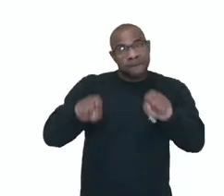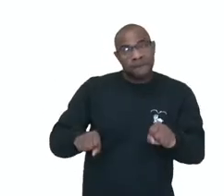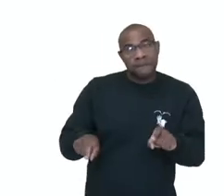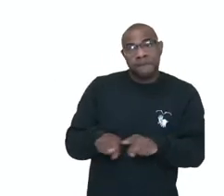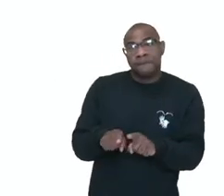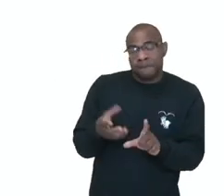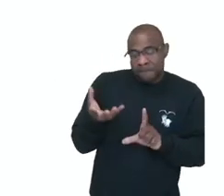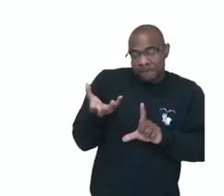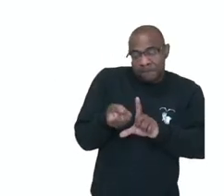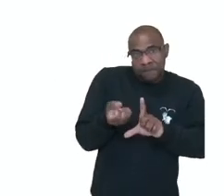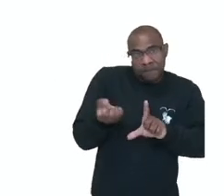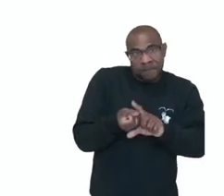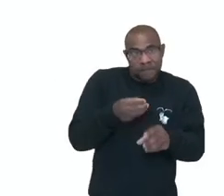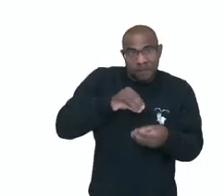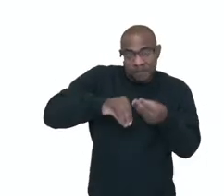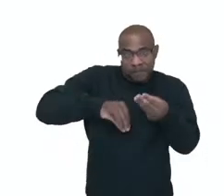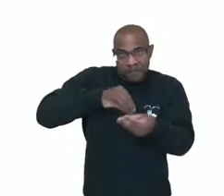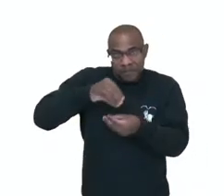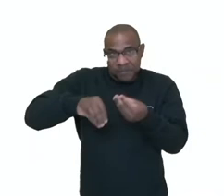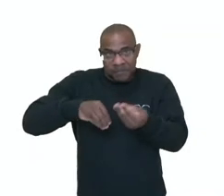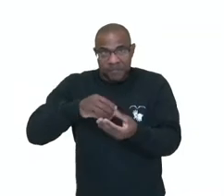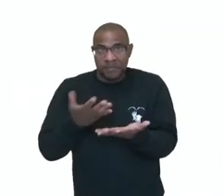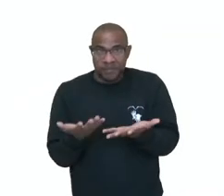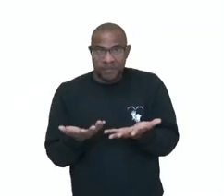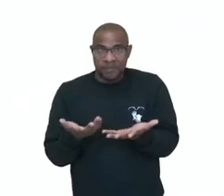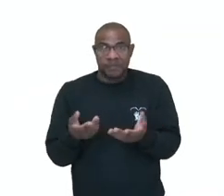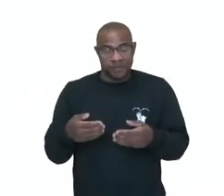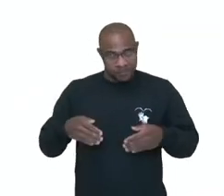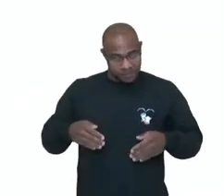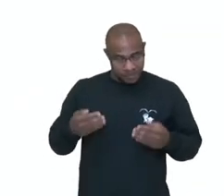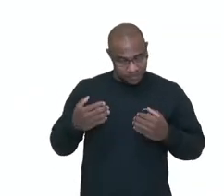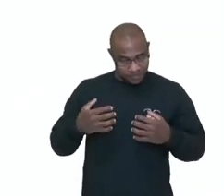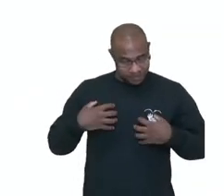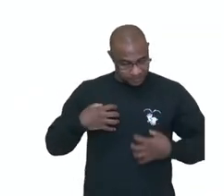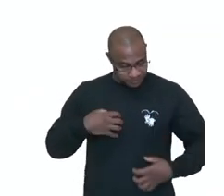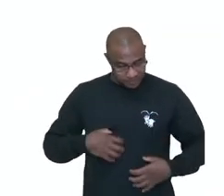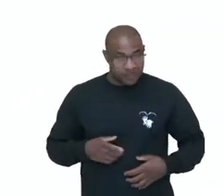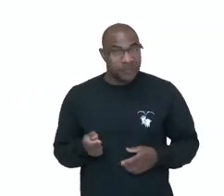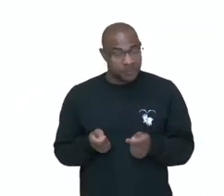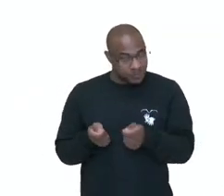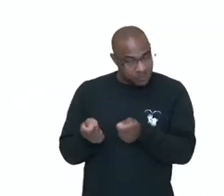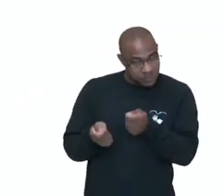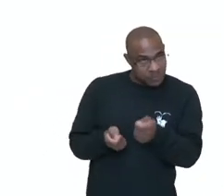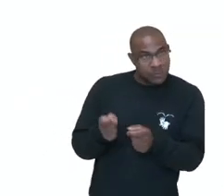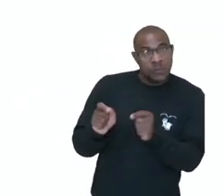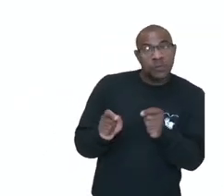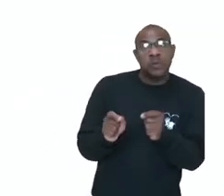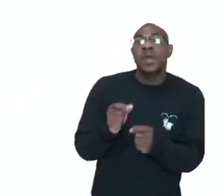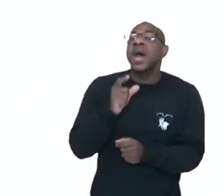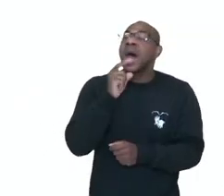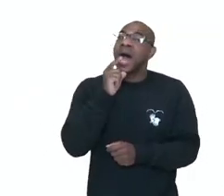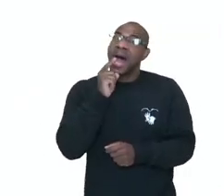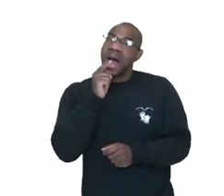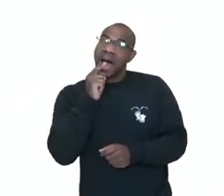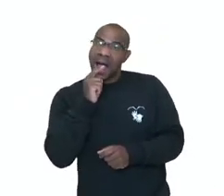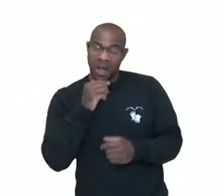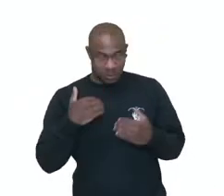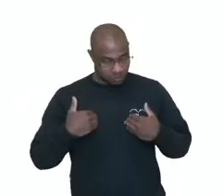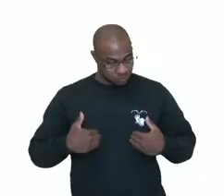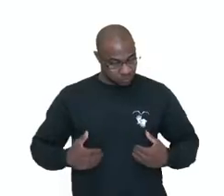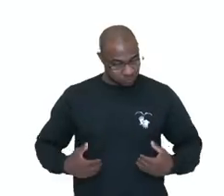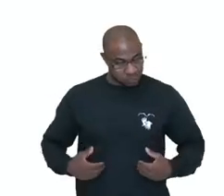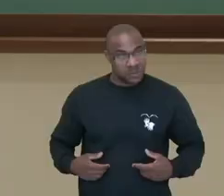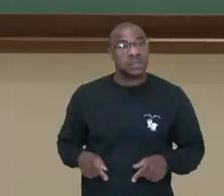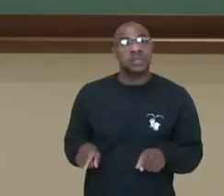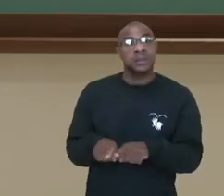reabsorção de substâncias que são úteis, né? Pro organismo. Vai regular a quantidade, o volume de água do nosso organismo. Além